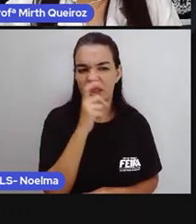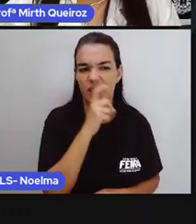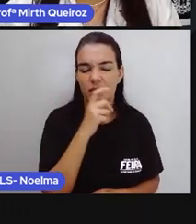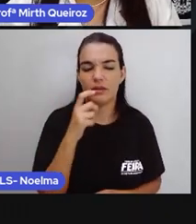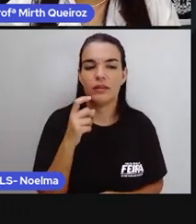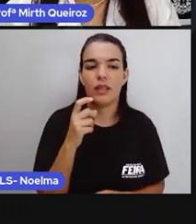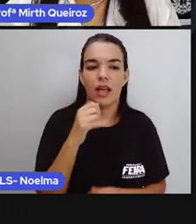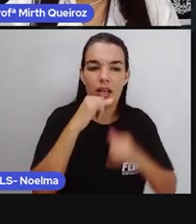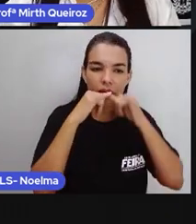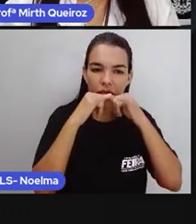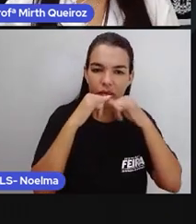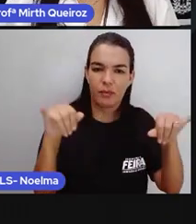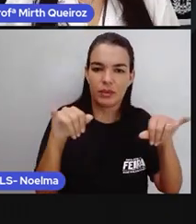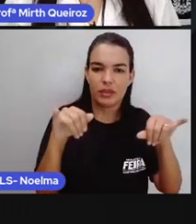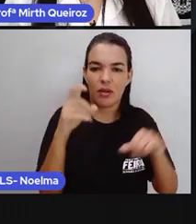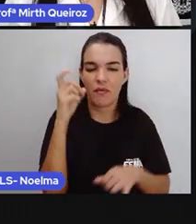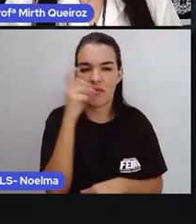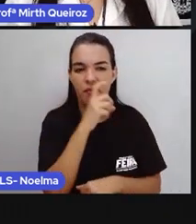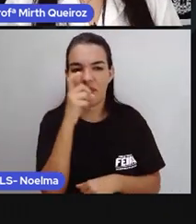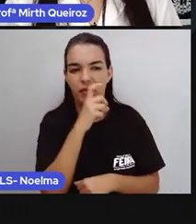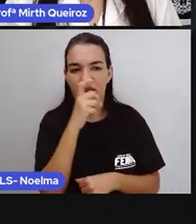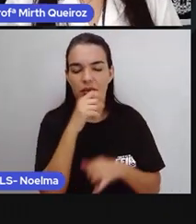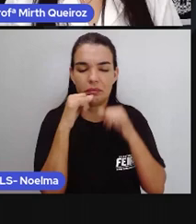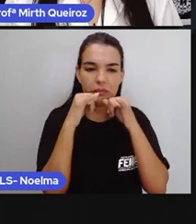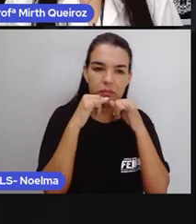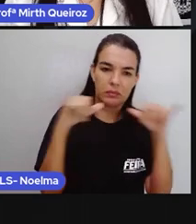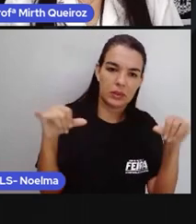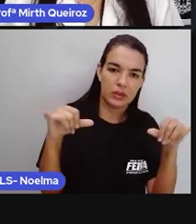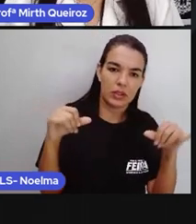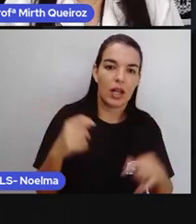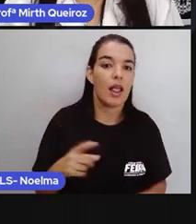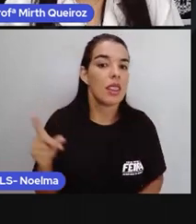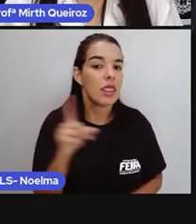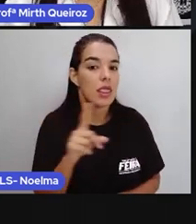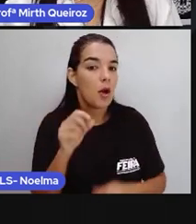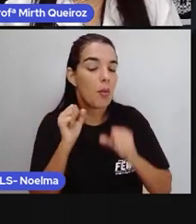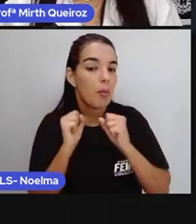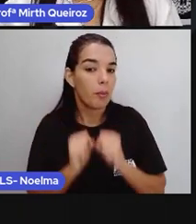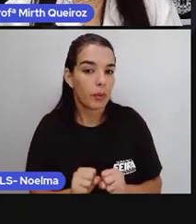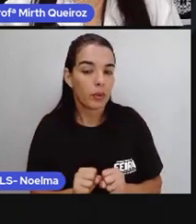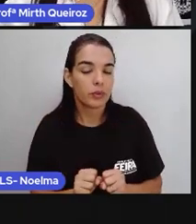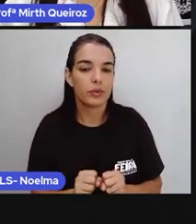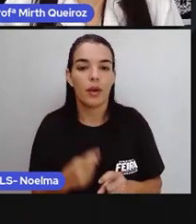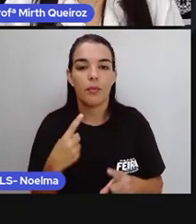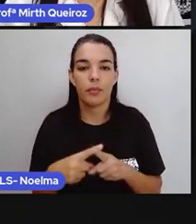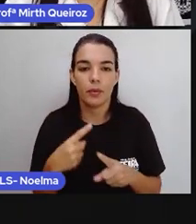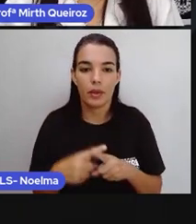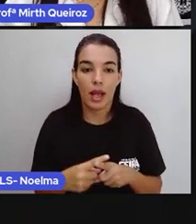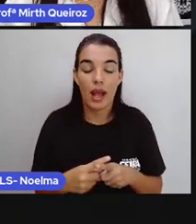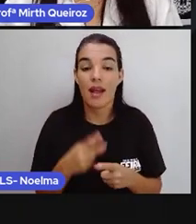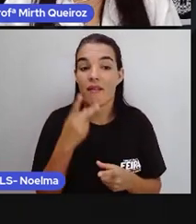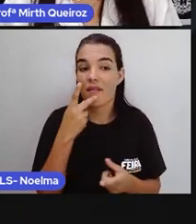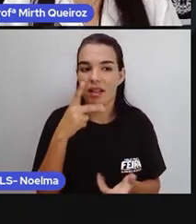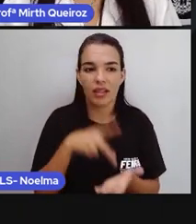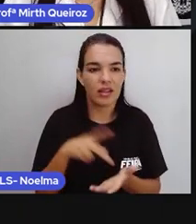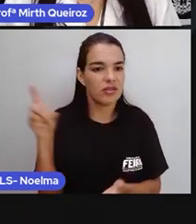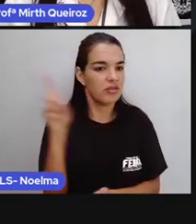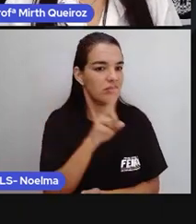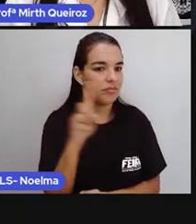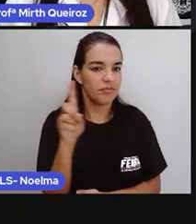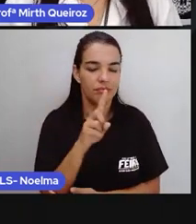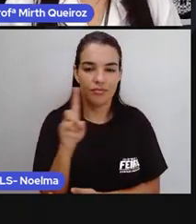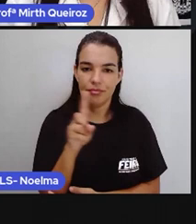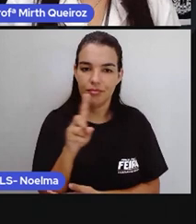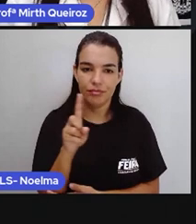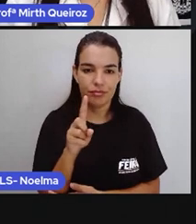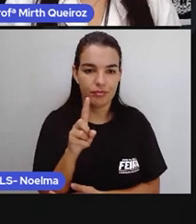em redes nacionais. Então, são notícias mentirosas, né, inverdades que são